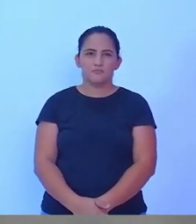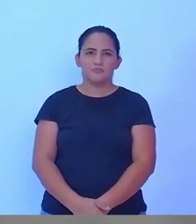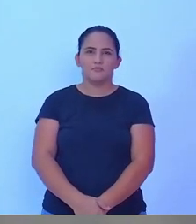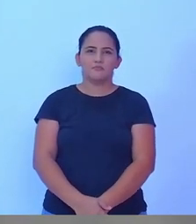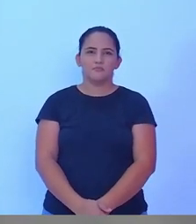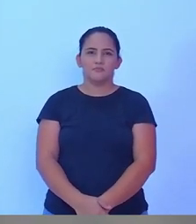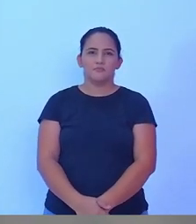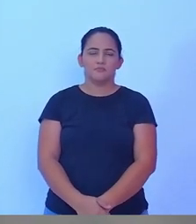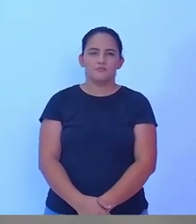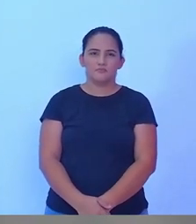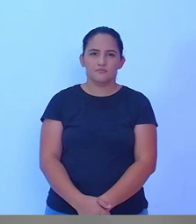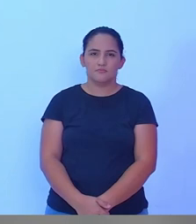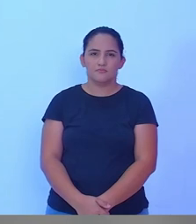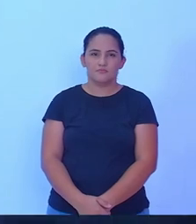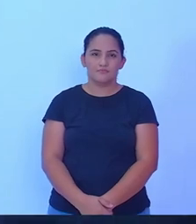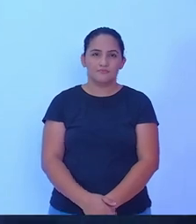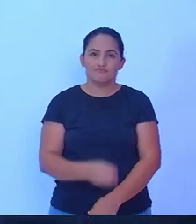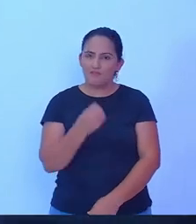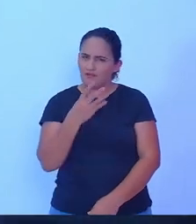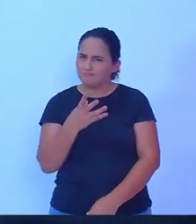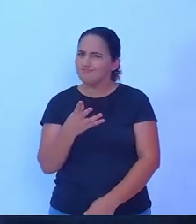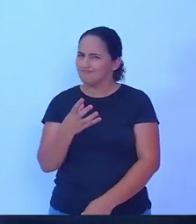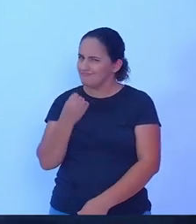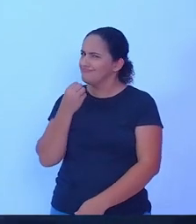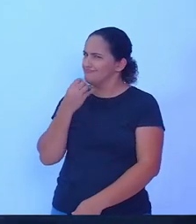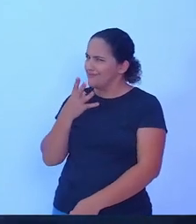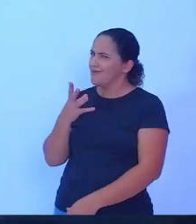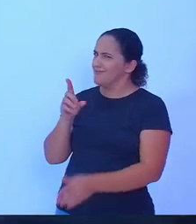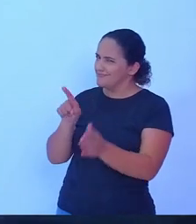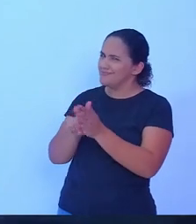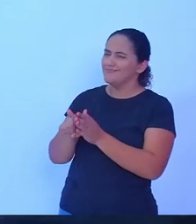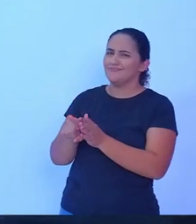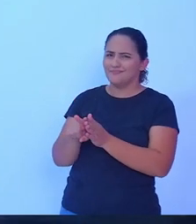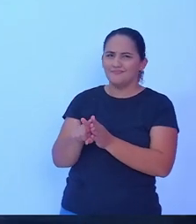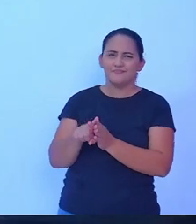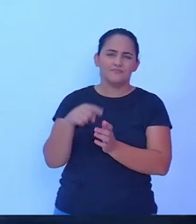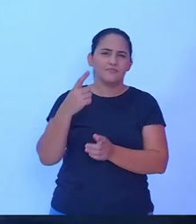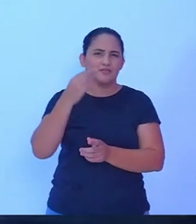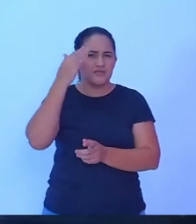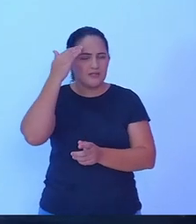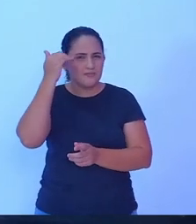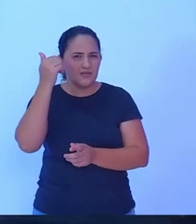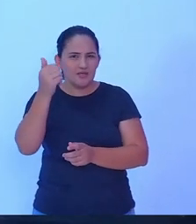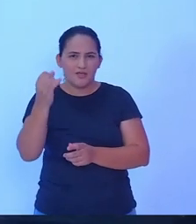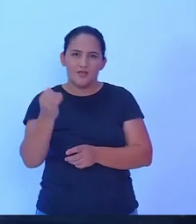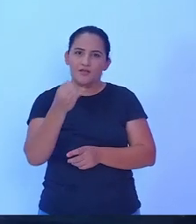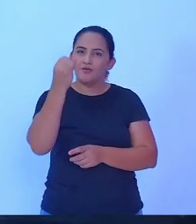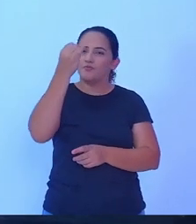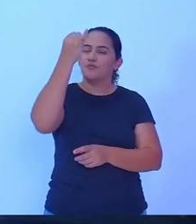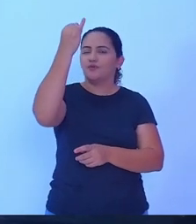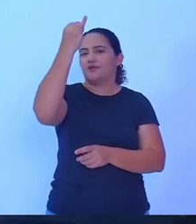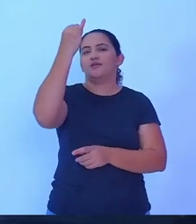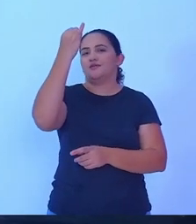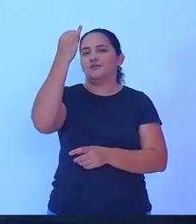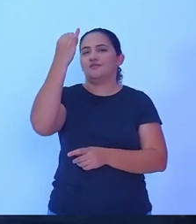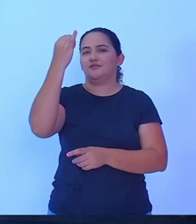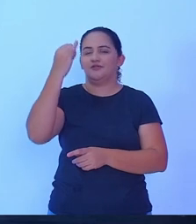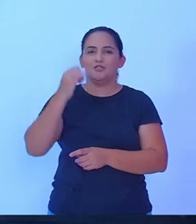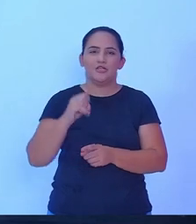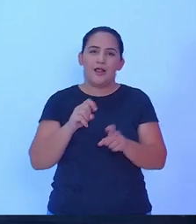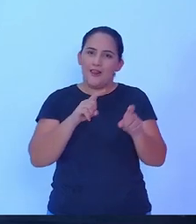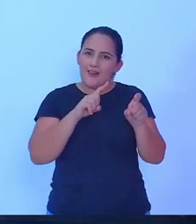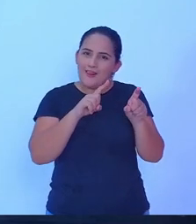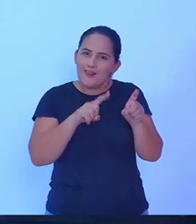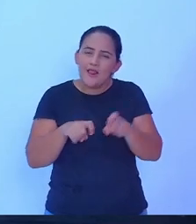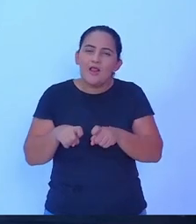É uma ótima pergunta, no qual sabemos da importância da agricultura familiar. A agricultura